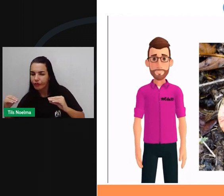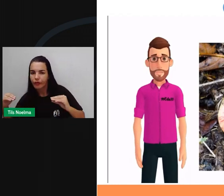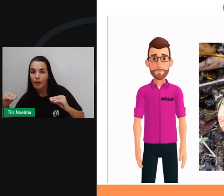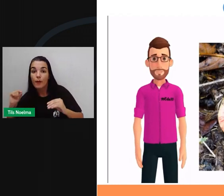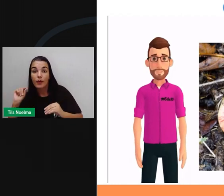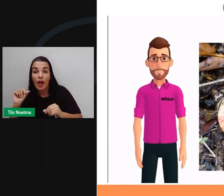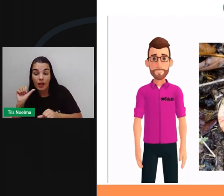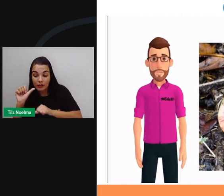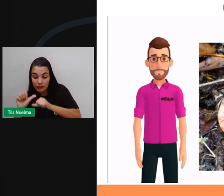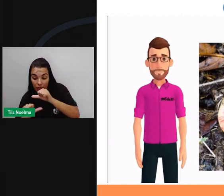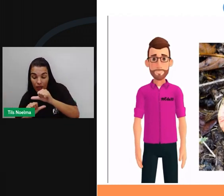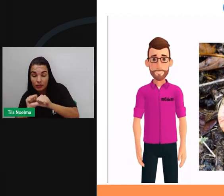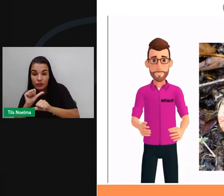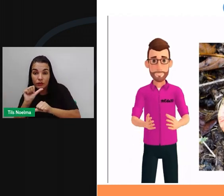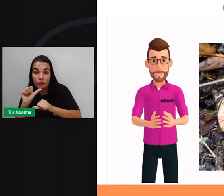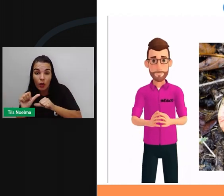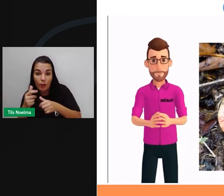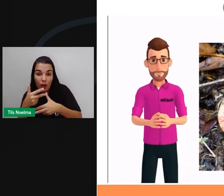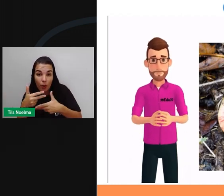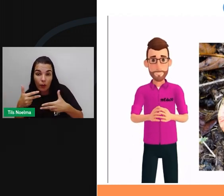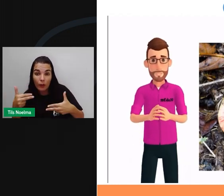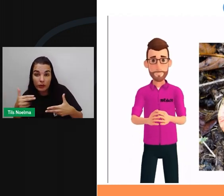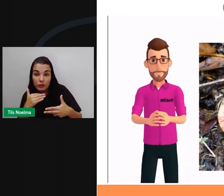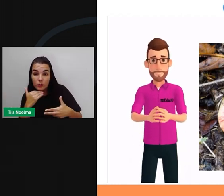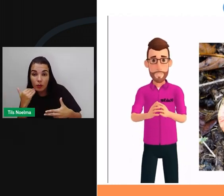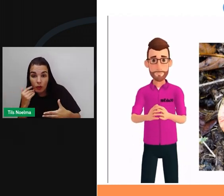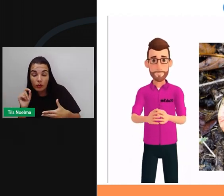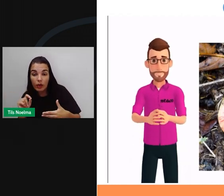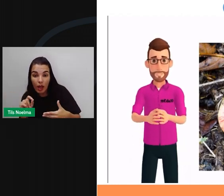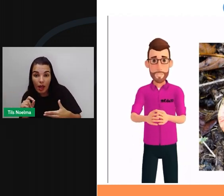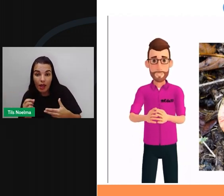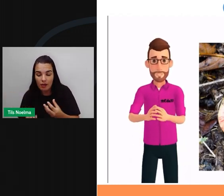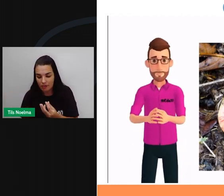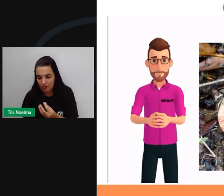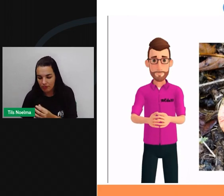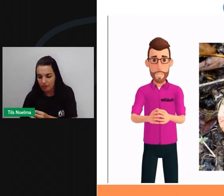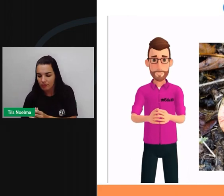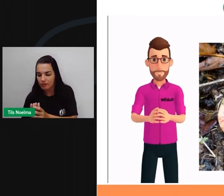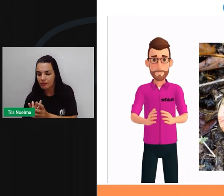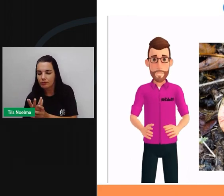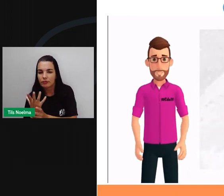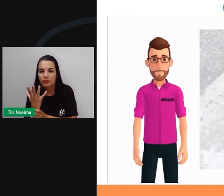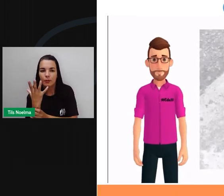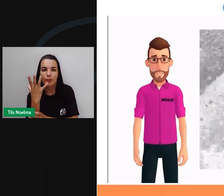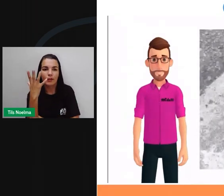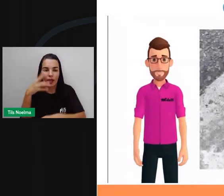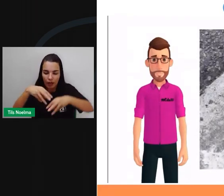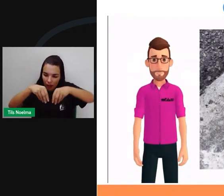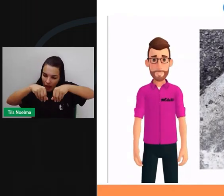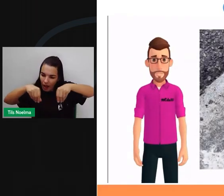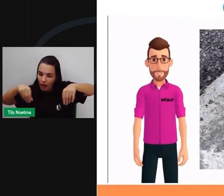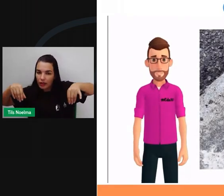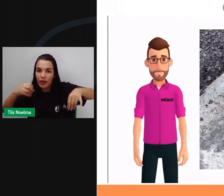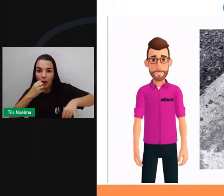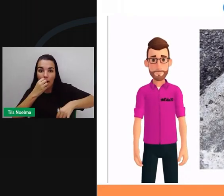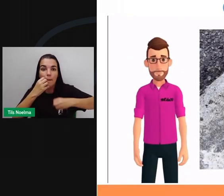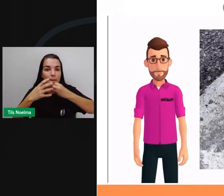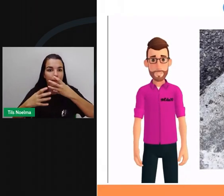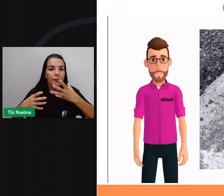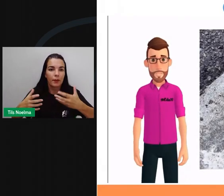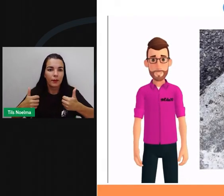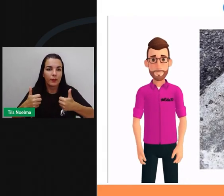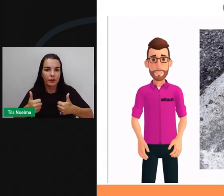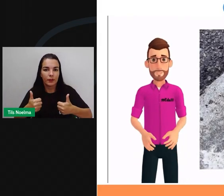eles transformam restos de seres mortos em nutrientes, sais minerais e outras substâncias, que podem ser reaproveitados por outros seres